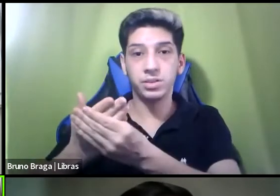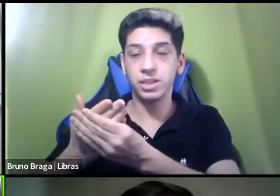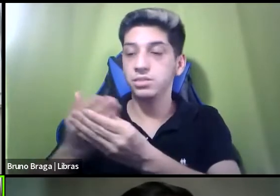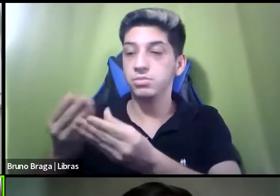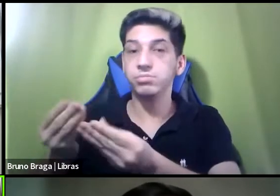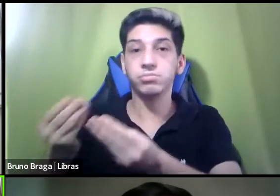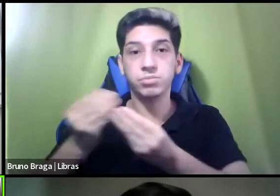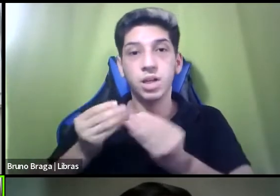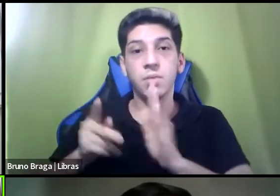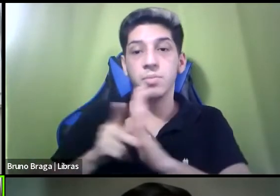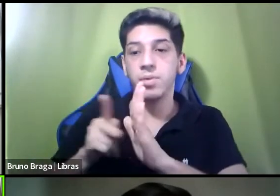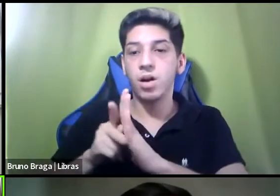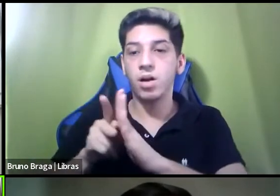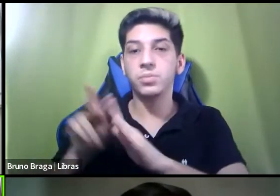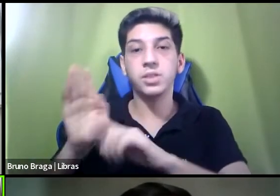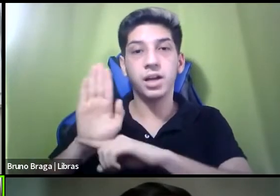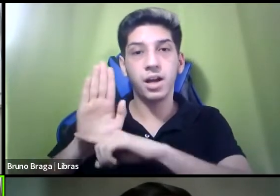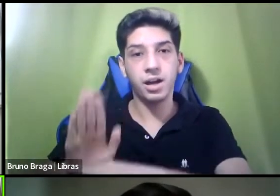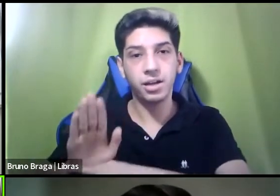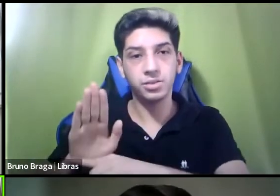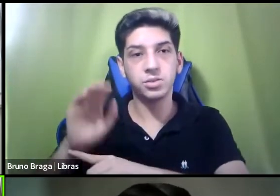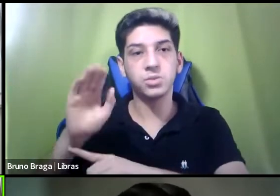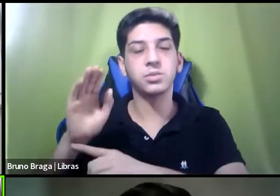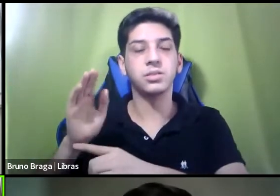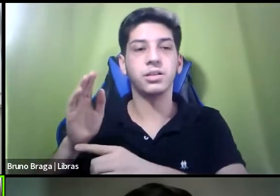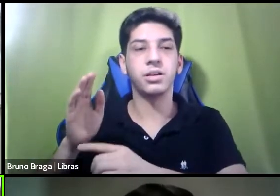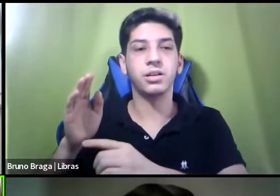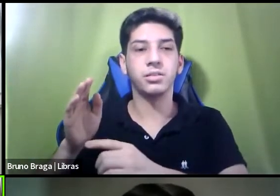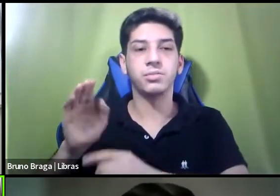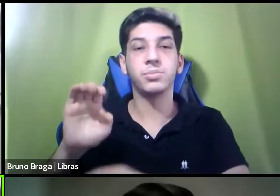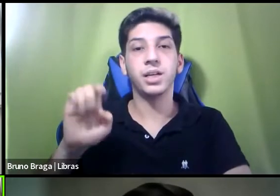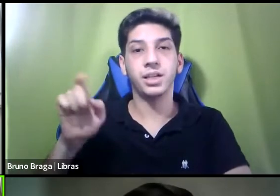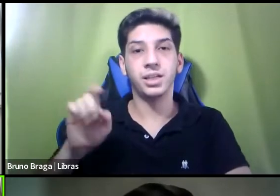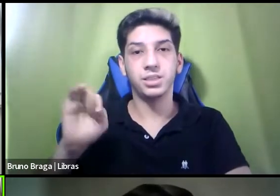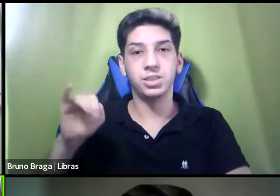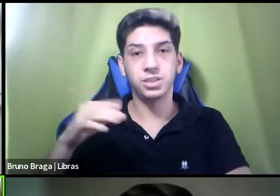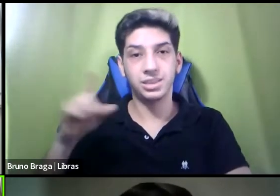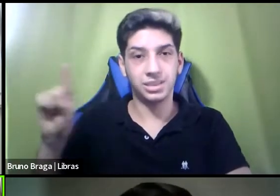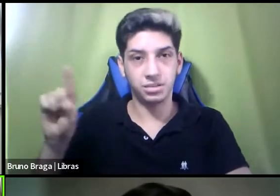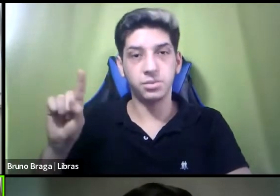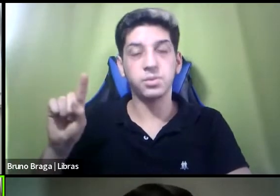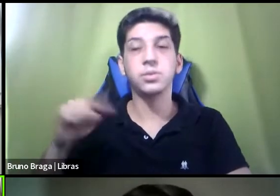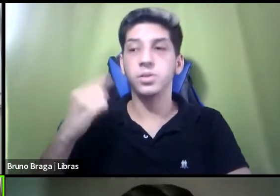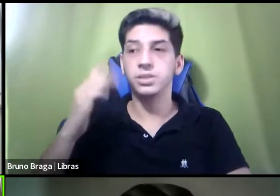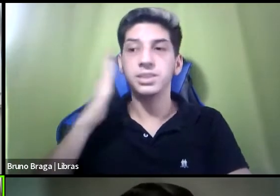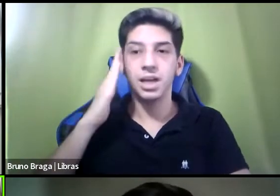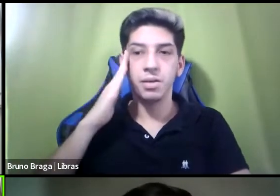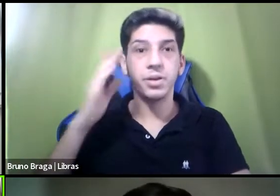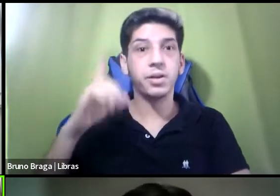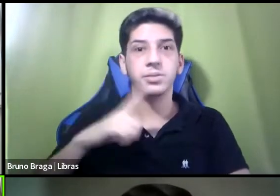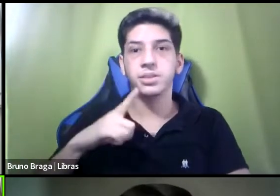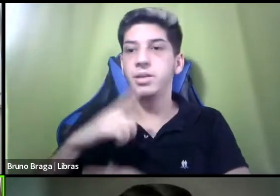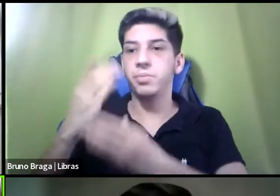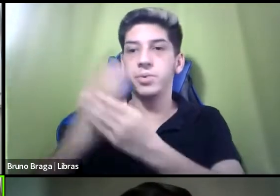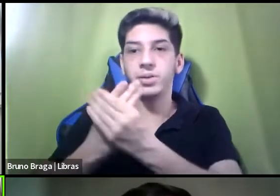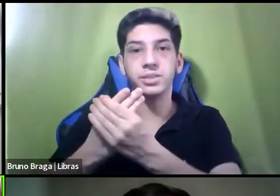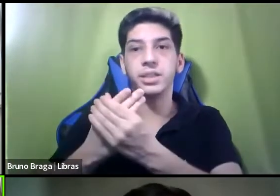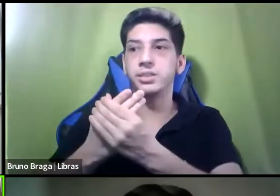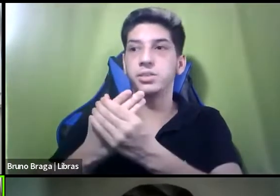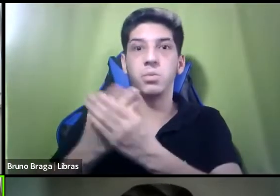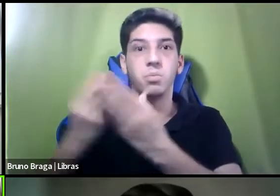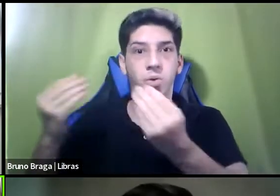benefício assistencial para extinção e você sabe que o nosso volume é imenso, então o processo para extinção a gente assina rápido,